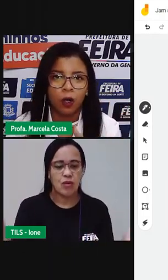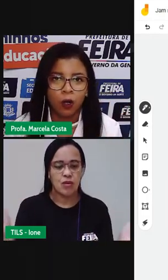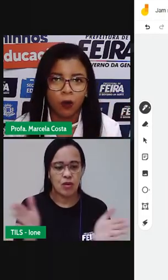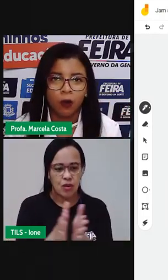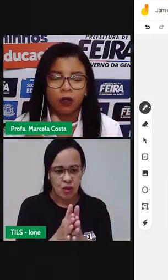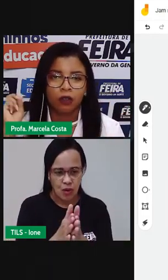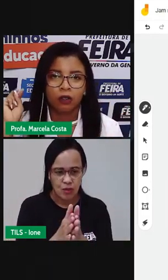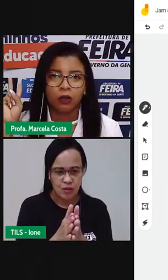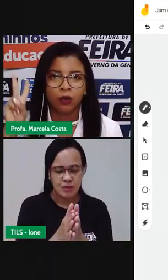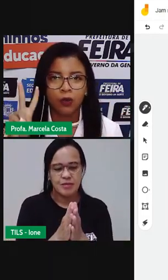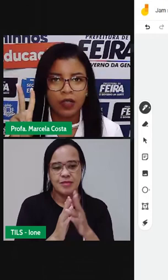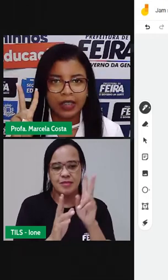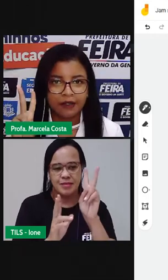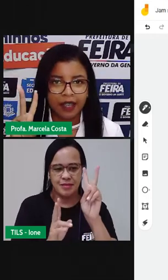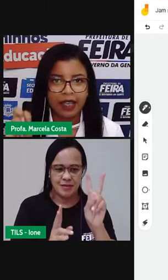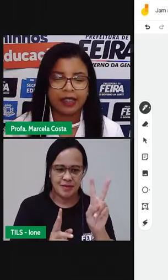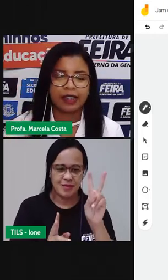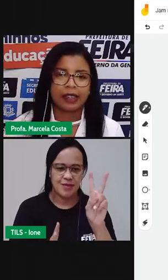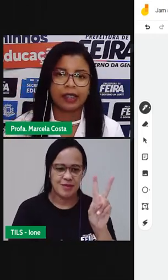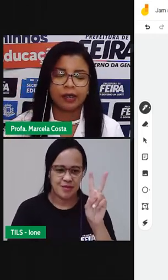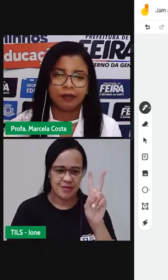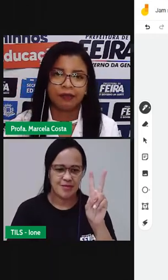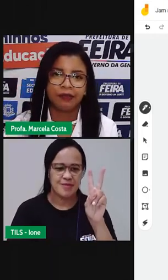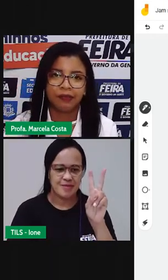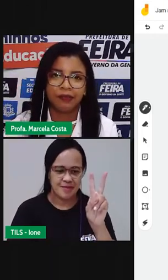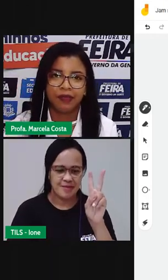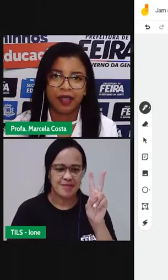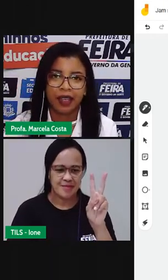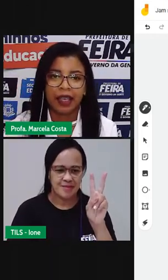Fogo. Duas vezes.